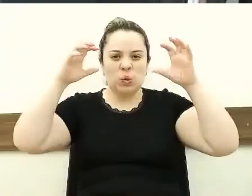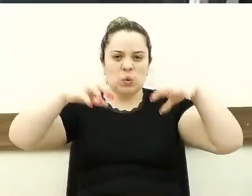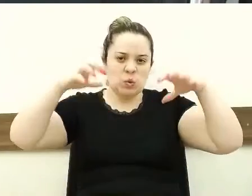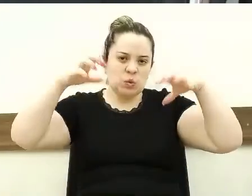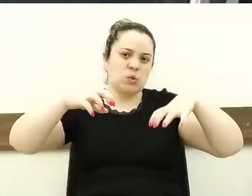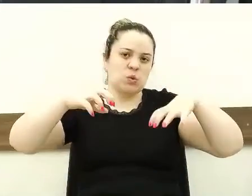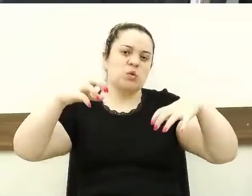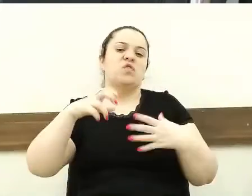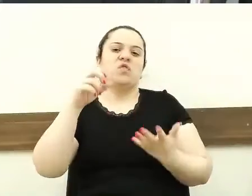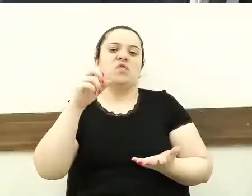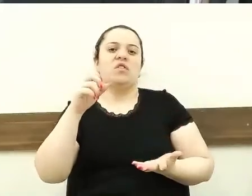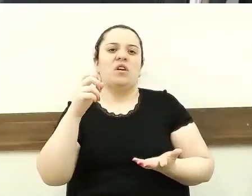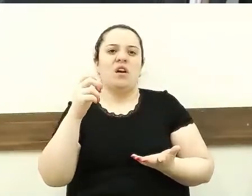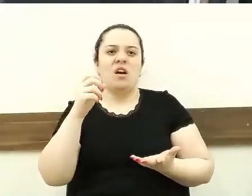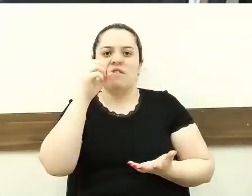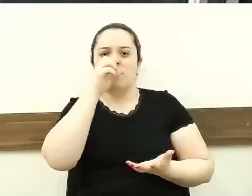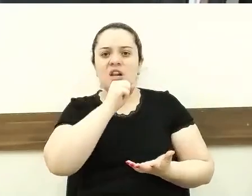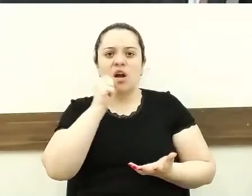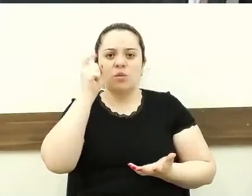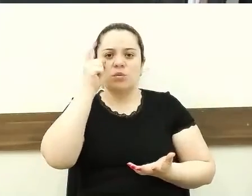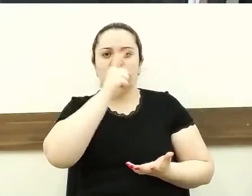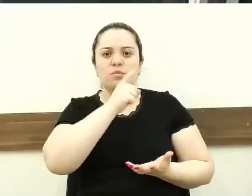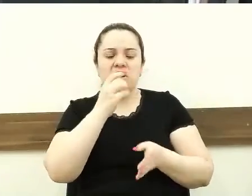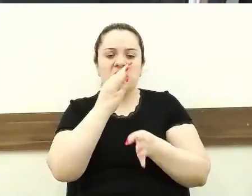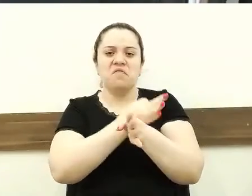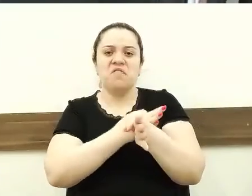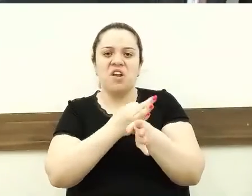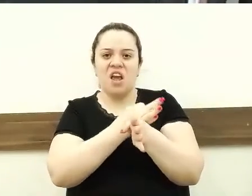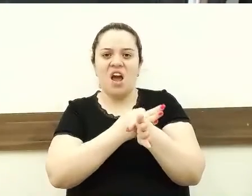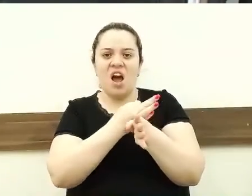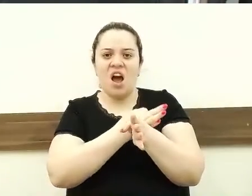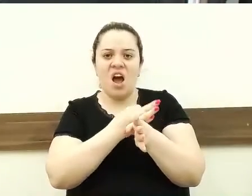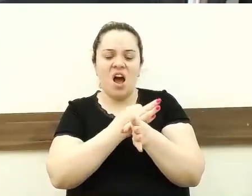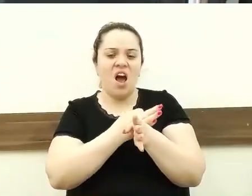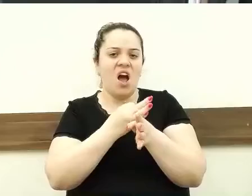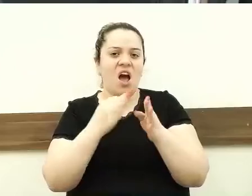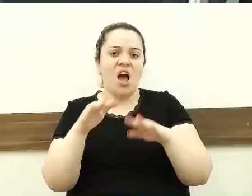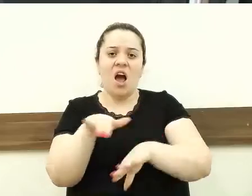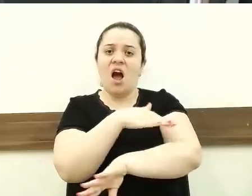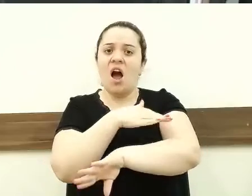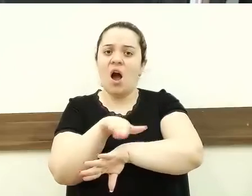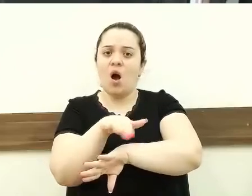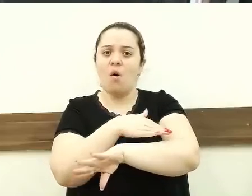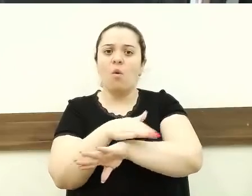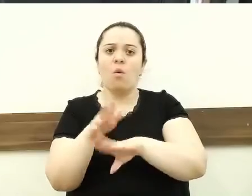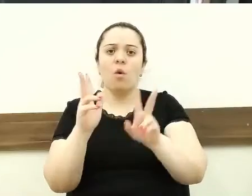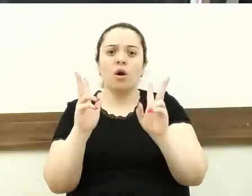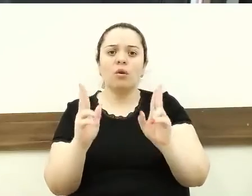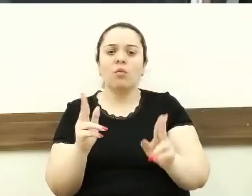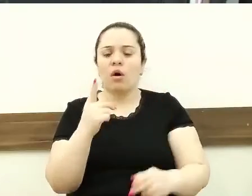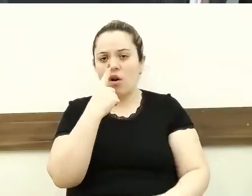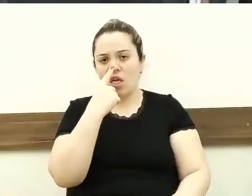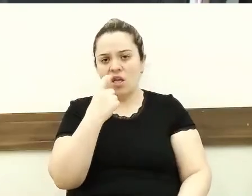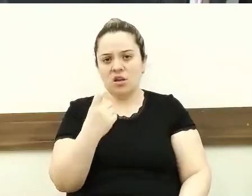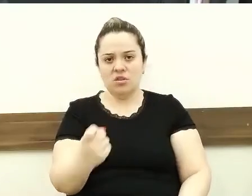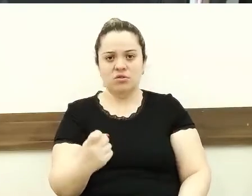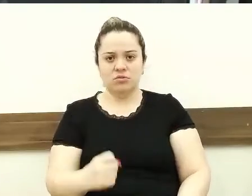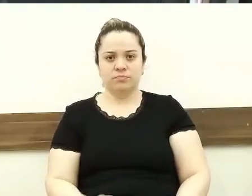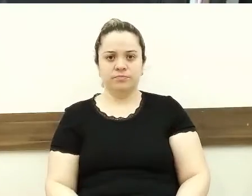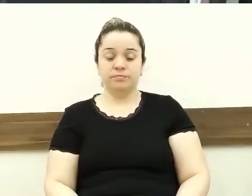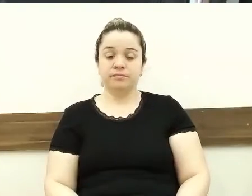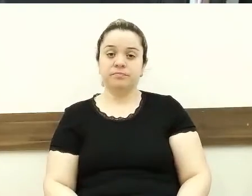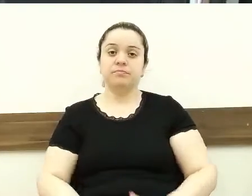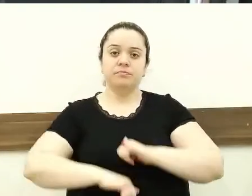feriado, exposto na rua como se fosse um lixo. Veículo novo. Então, está mais um recado aqui.